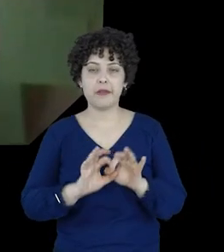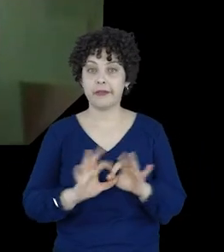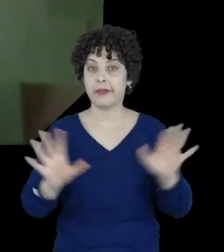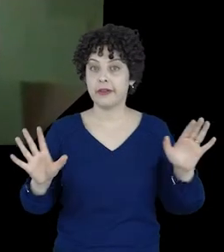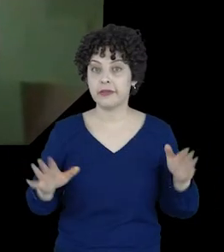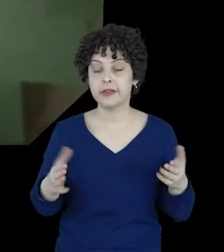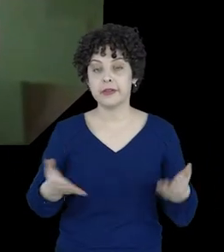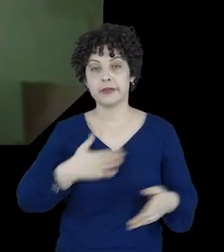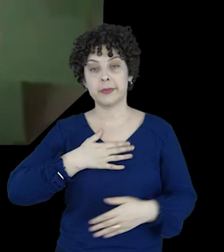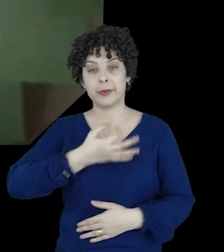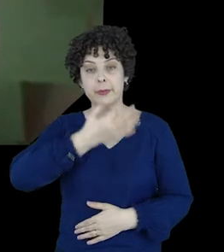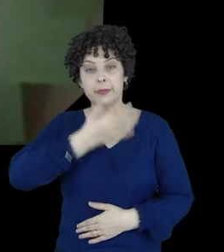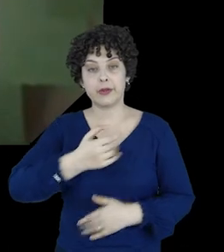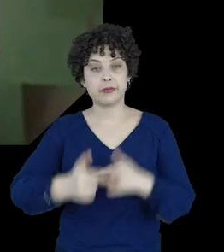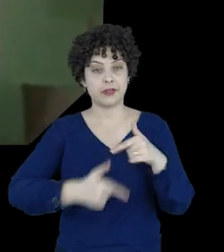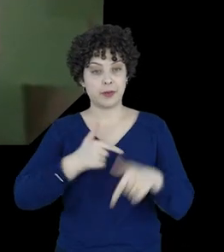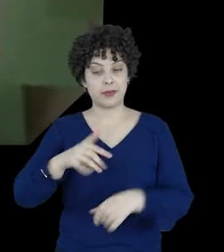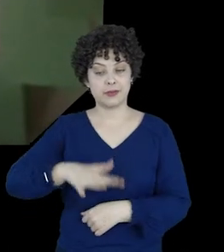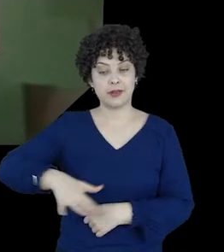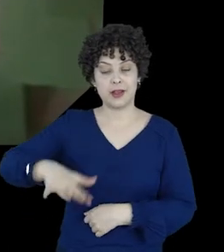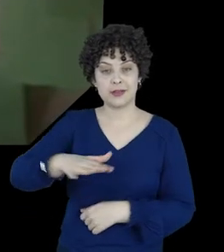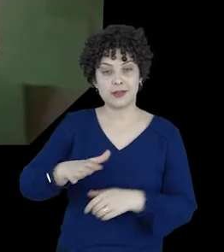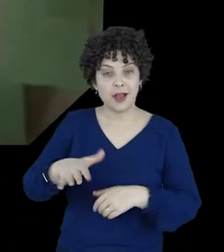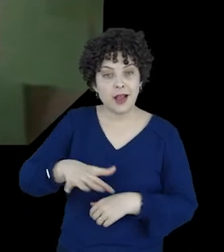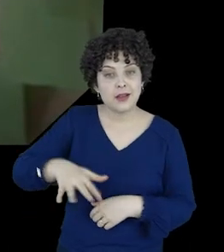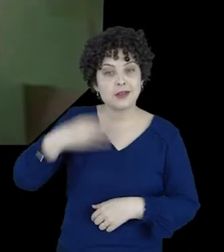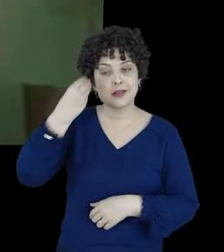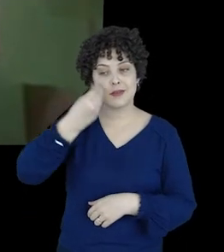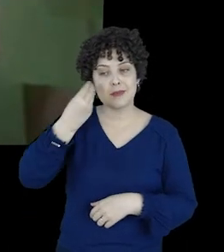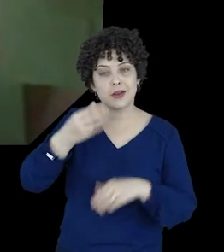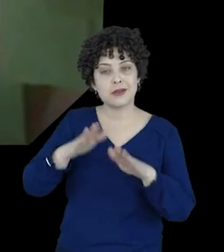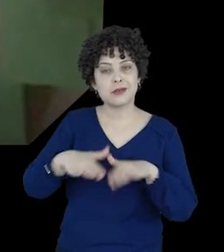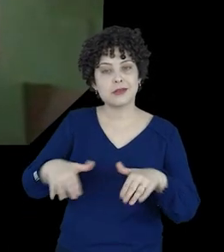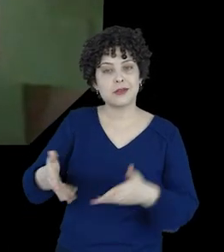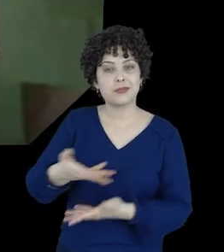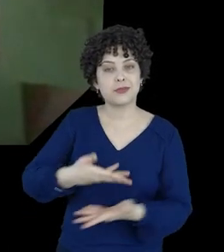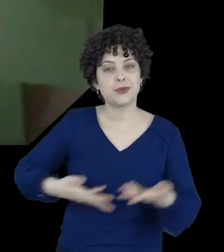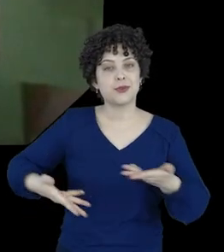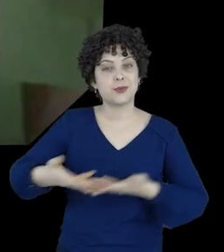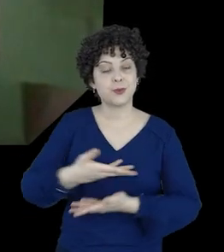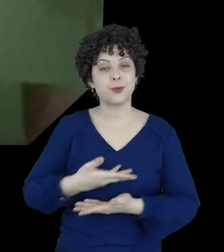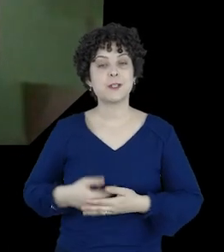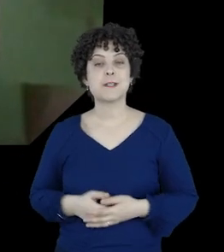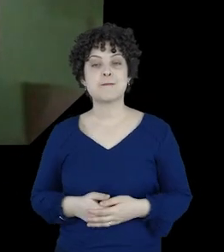Então, para mim, que trabalho nesse âmbito e tenho experiência com crianças,